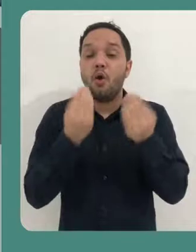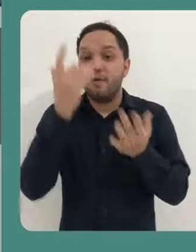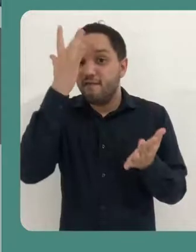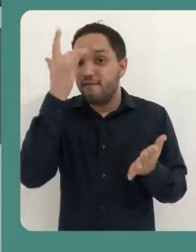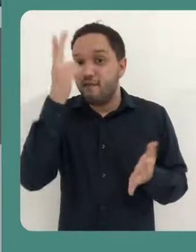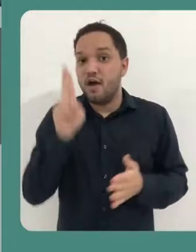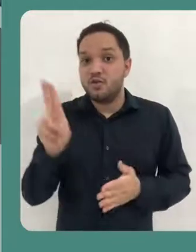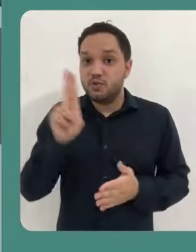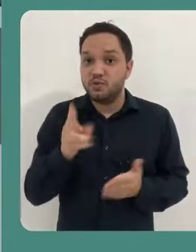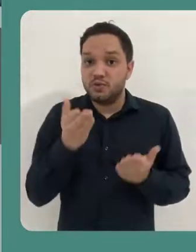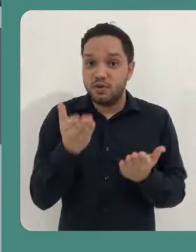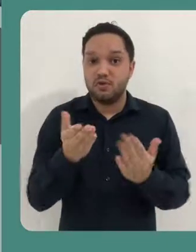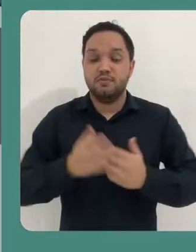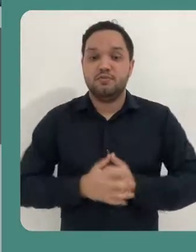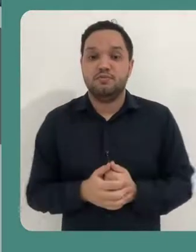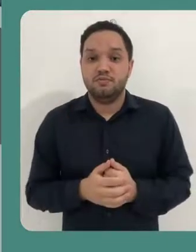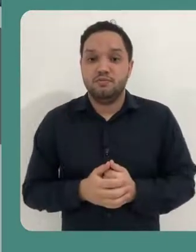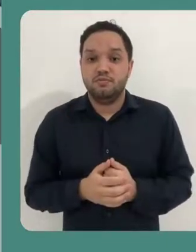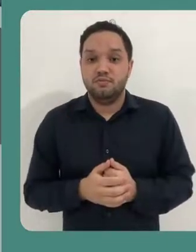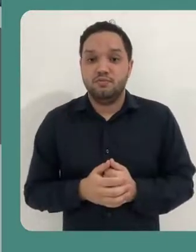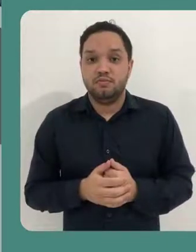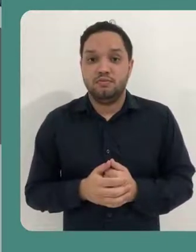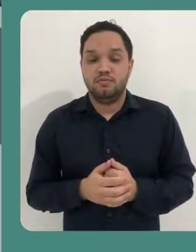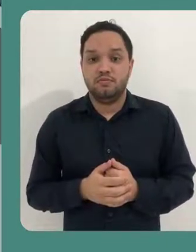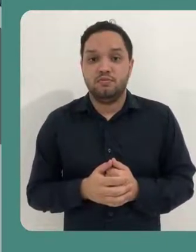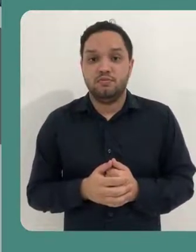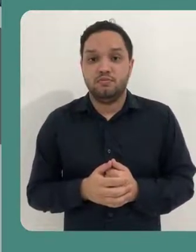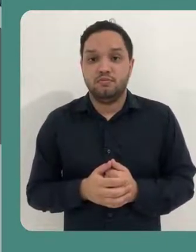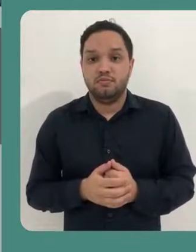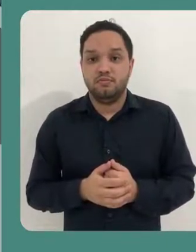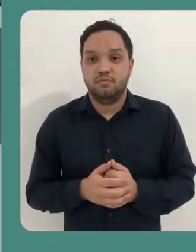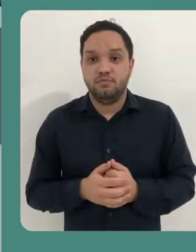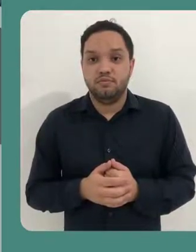acompanhe para vocês perceberem como é fácil trabalhar nesta plataforma.